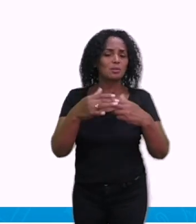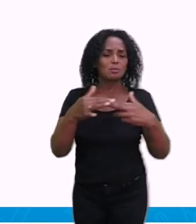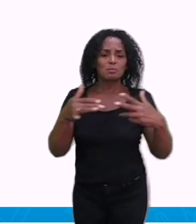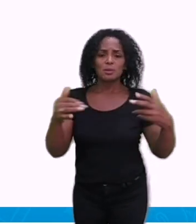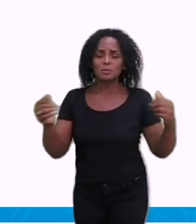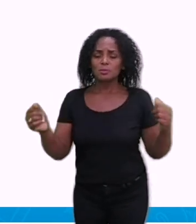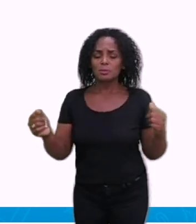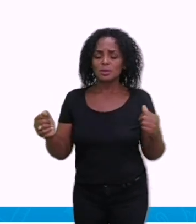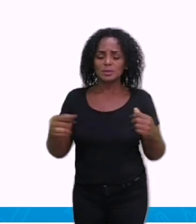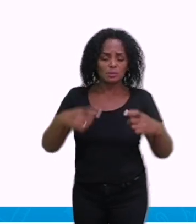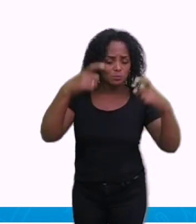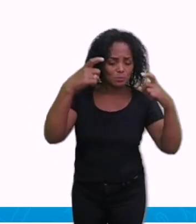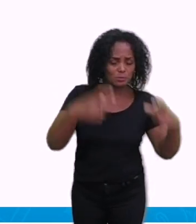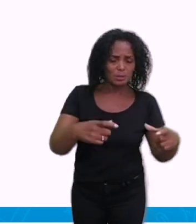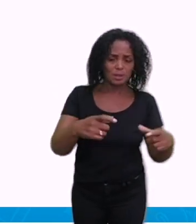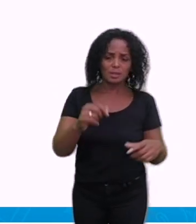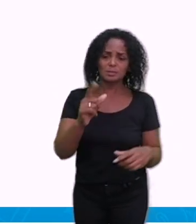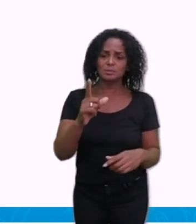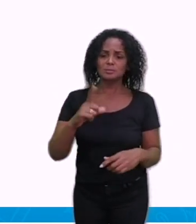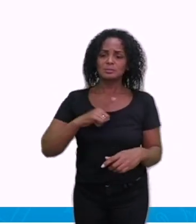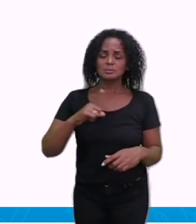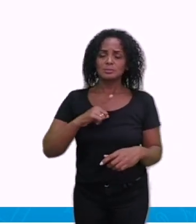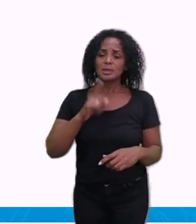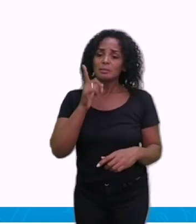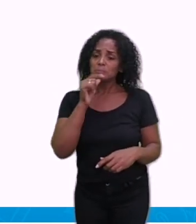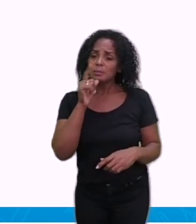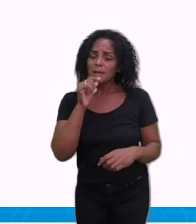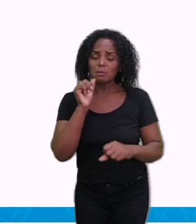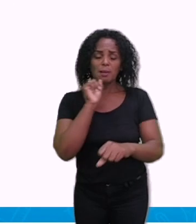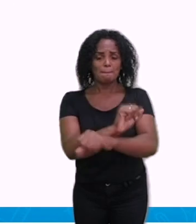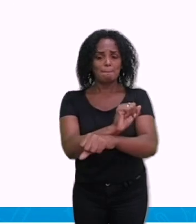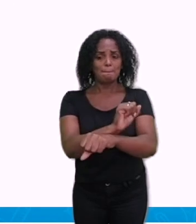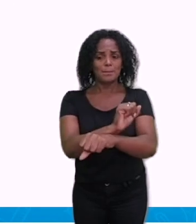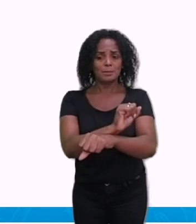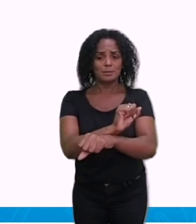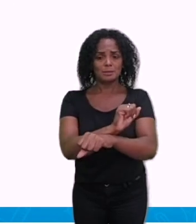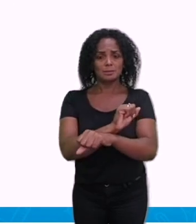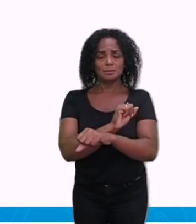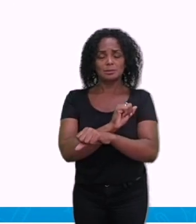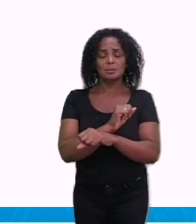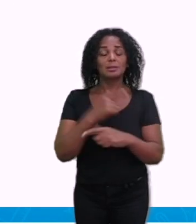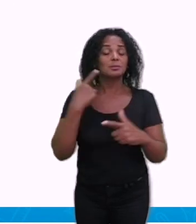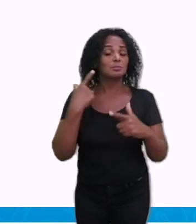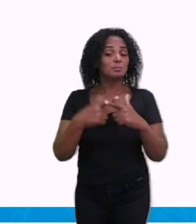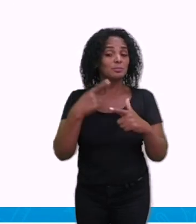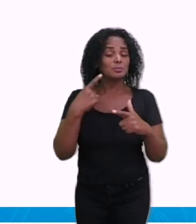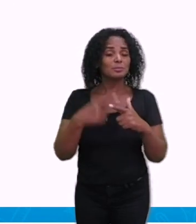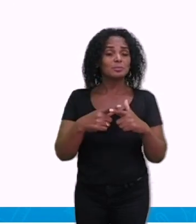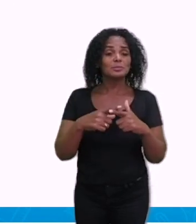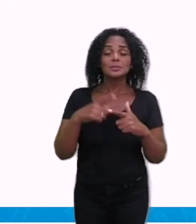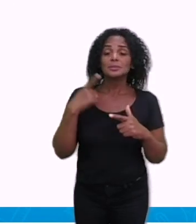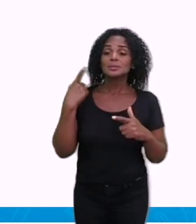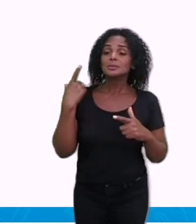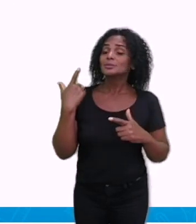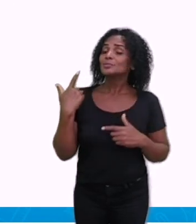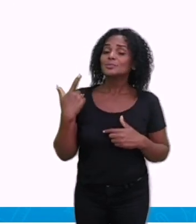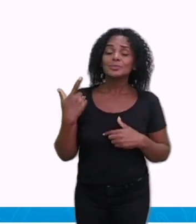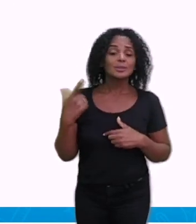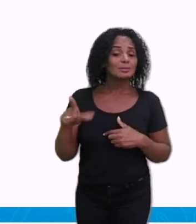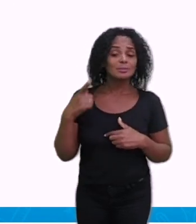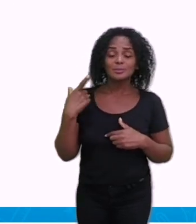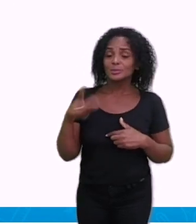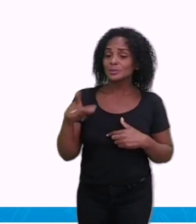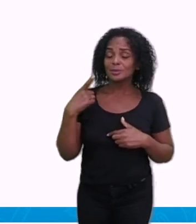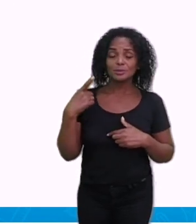criadouro do mosquito, tá? E aí você vai eliminar. Por quê? Se não tiver esse criadouro